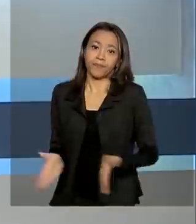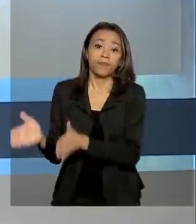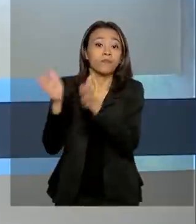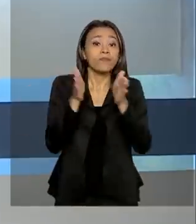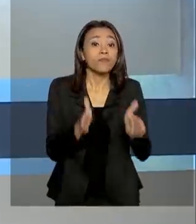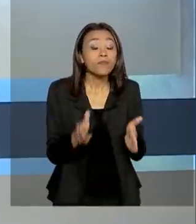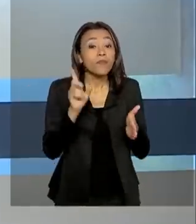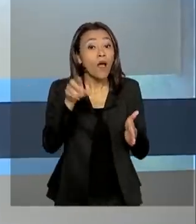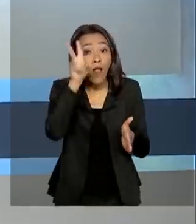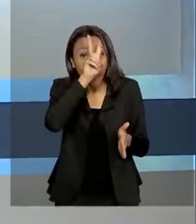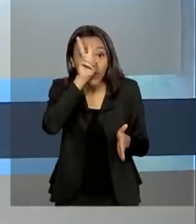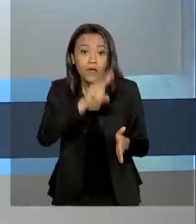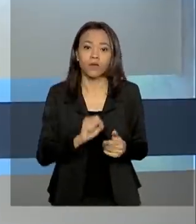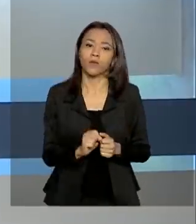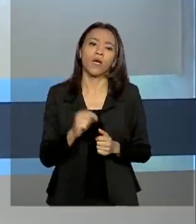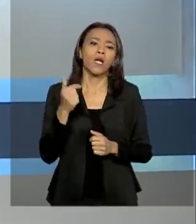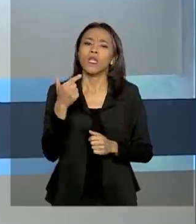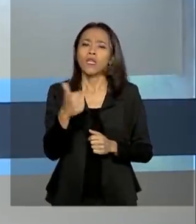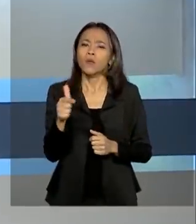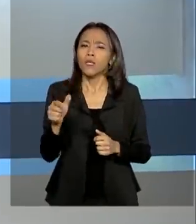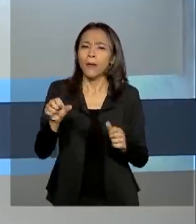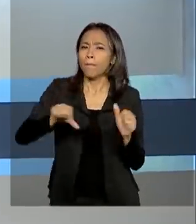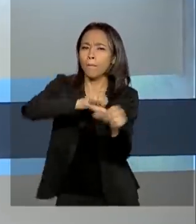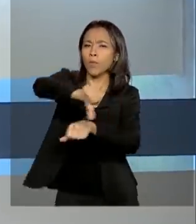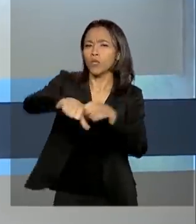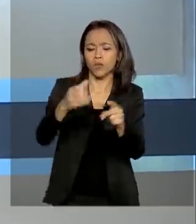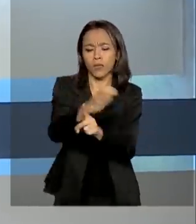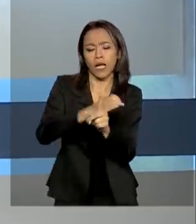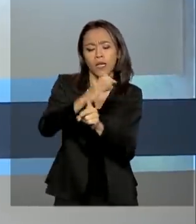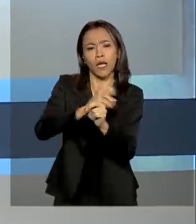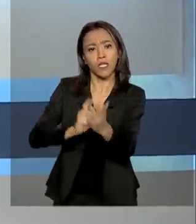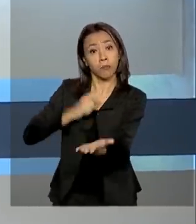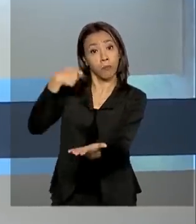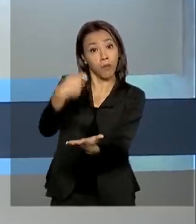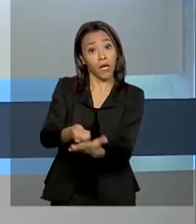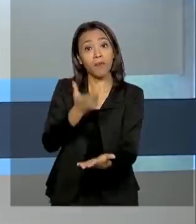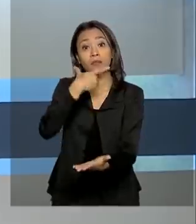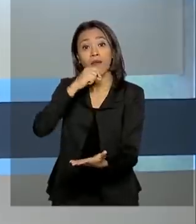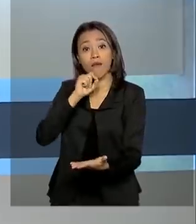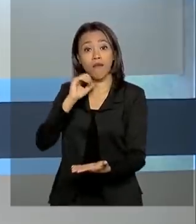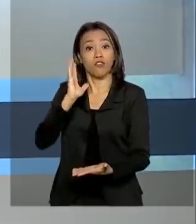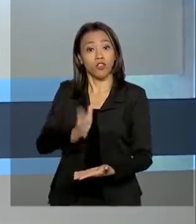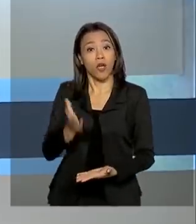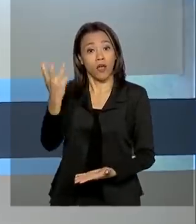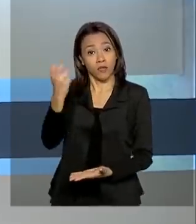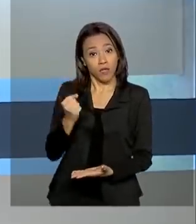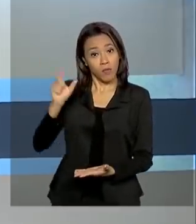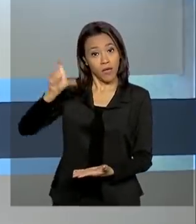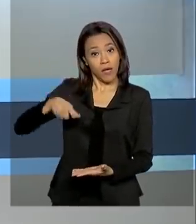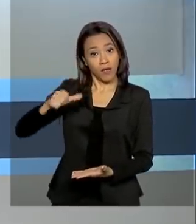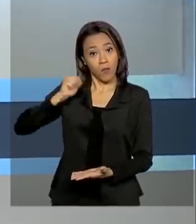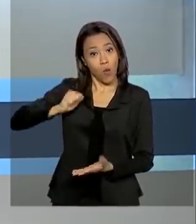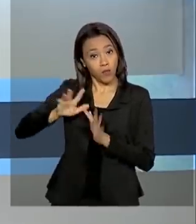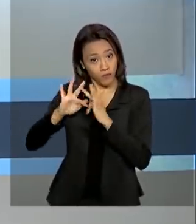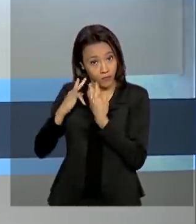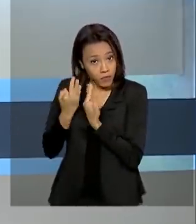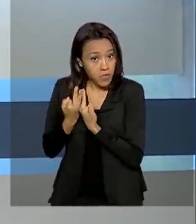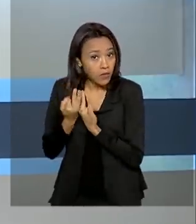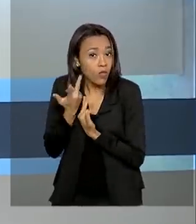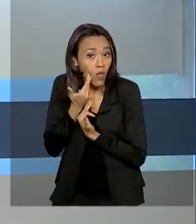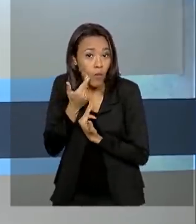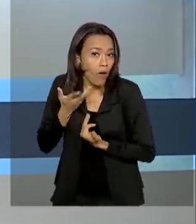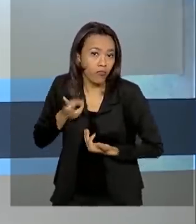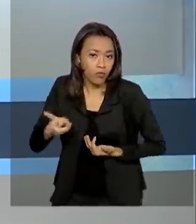E olha, lembrando que não há alteração no calendário de pagamento para os beneficiários do Bolsa Família. Para este público, segue normalmente.